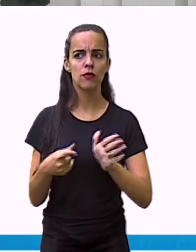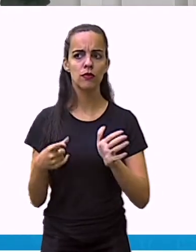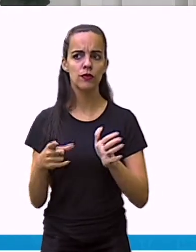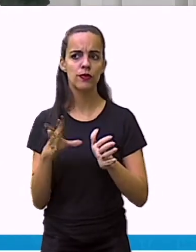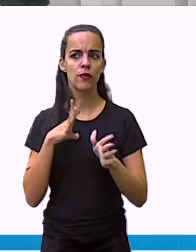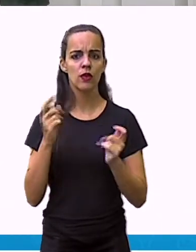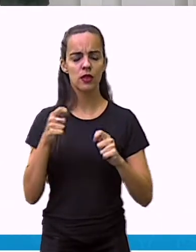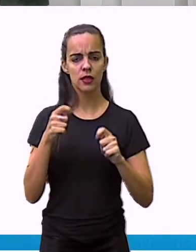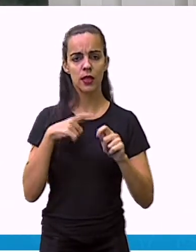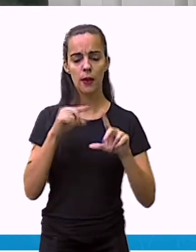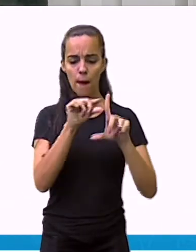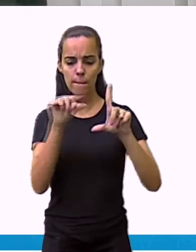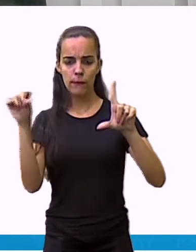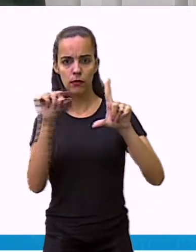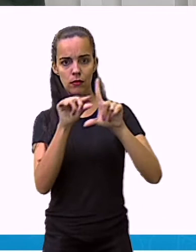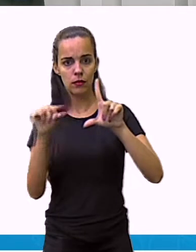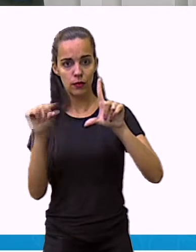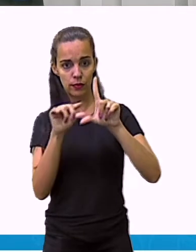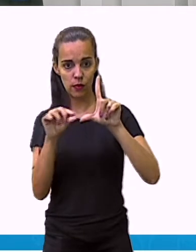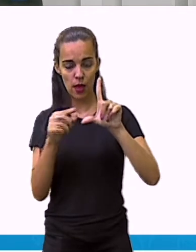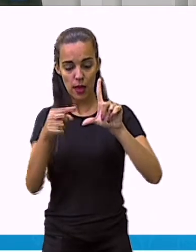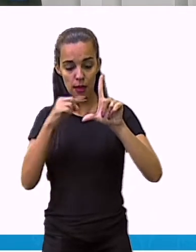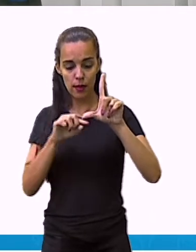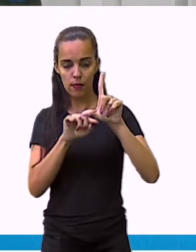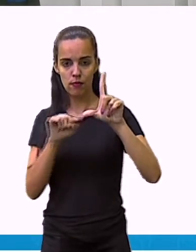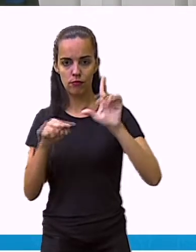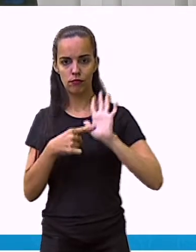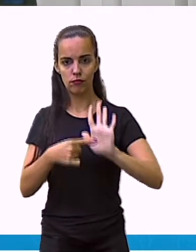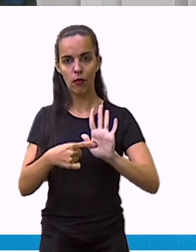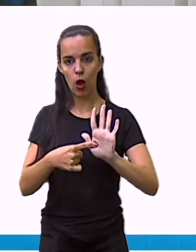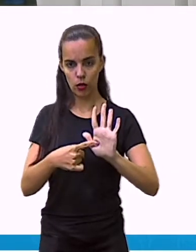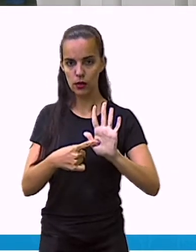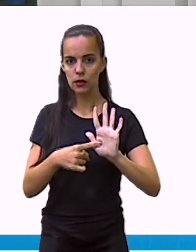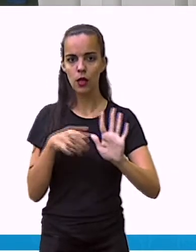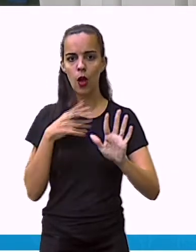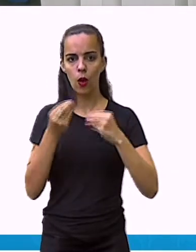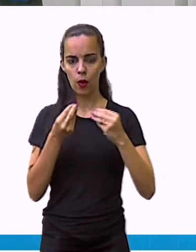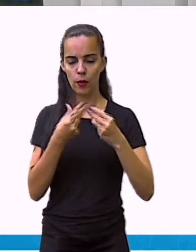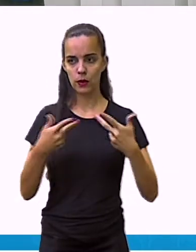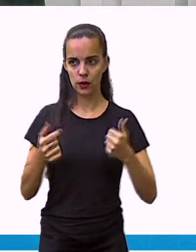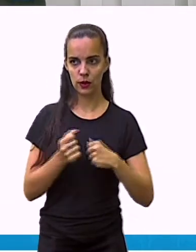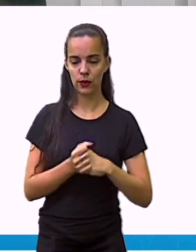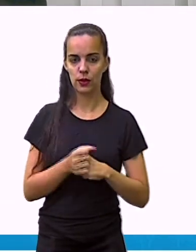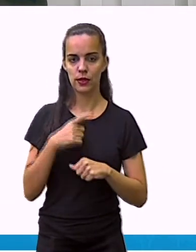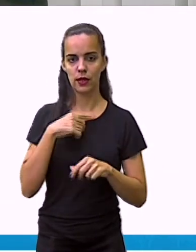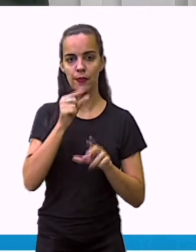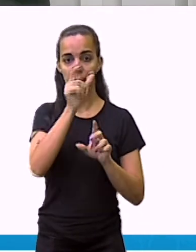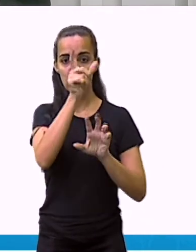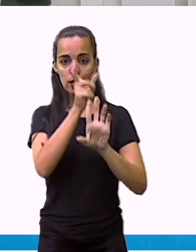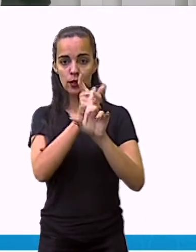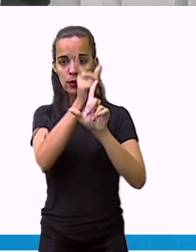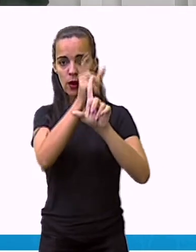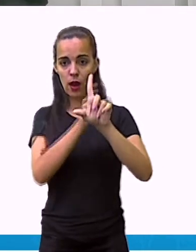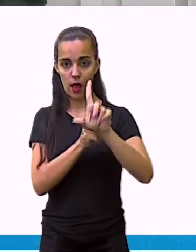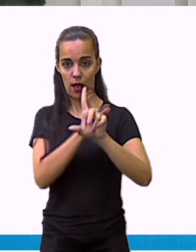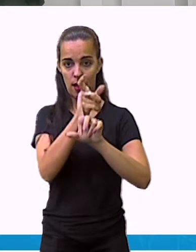vertical e os valores na horizontal para enfocar valores de